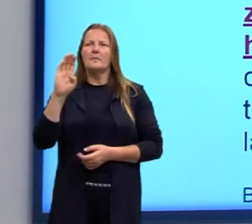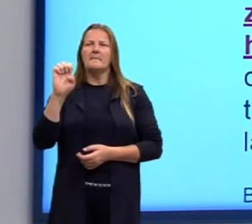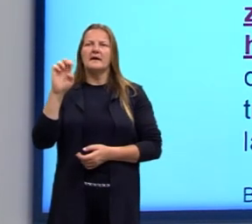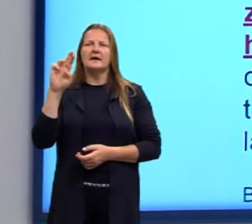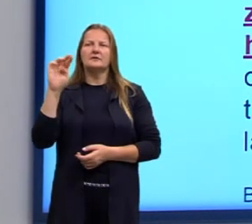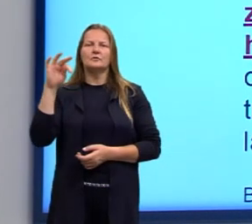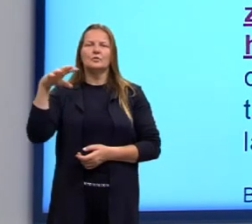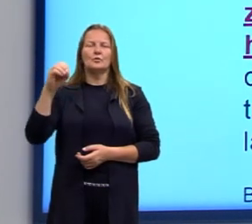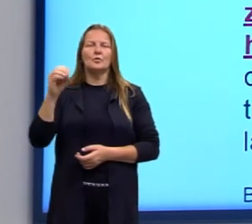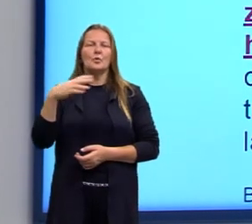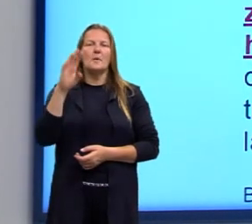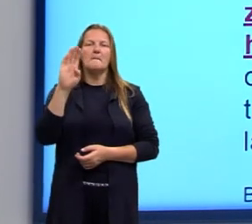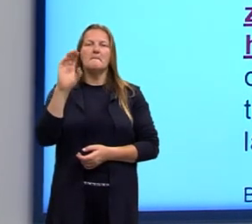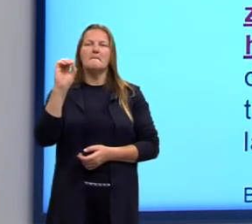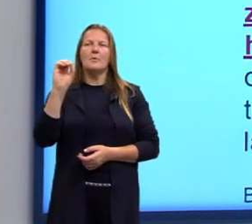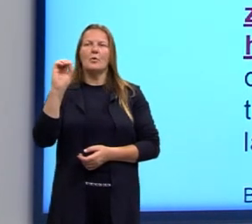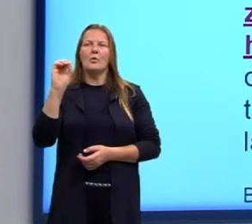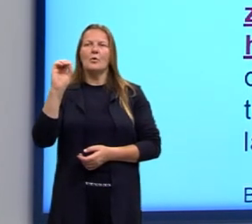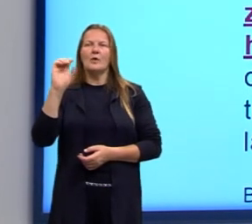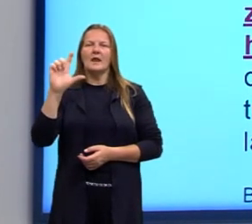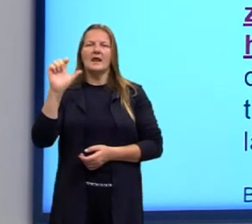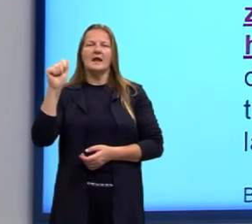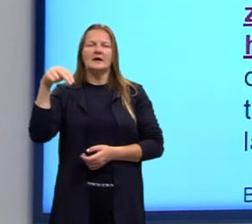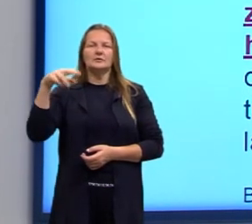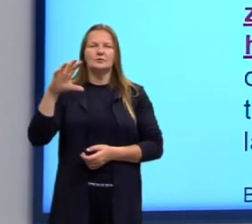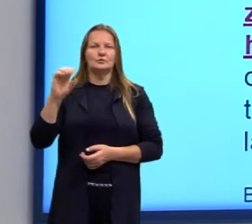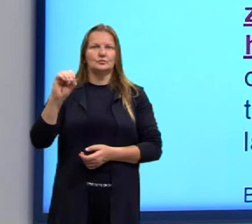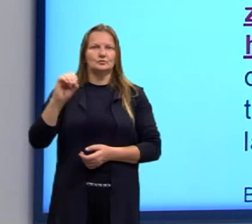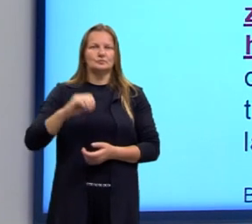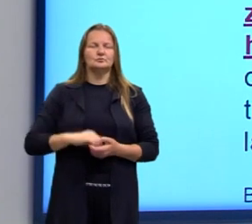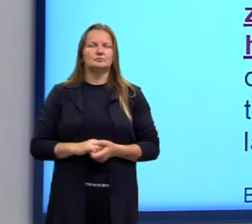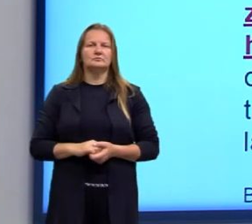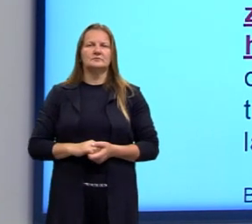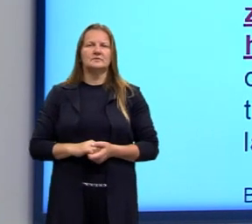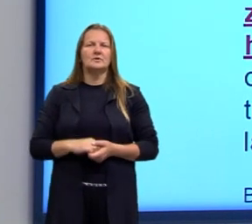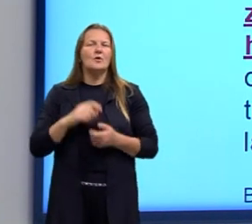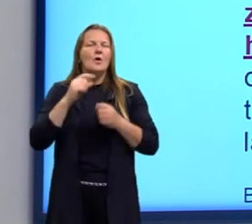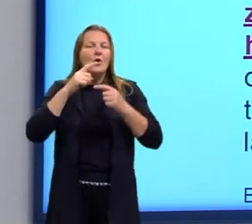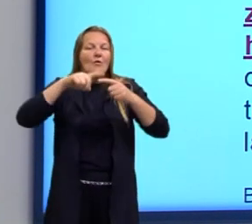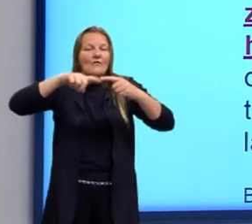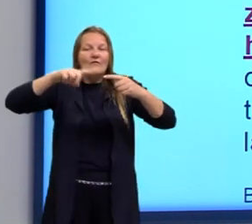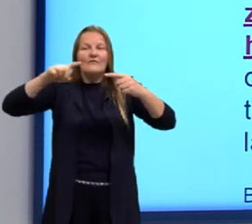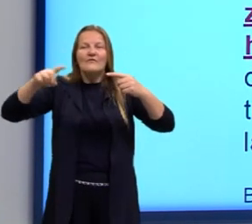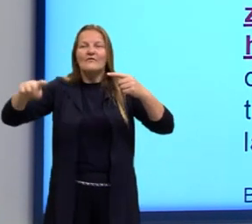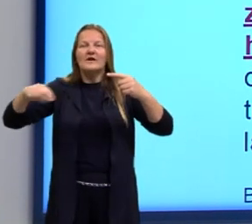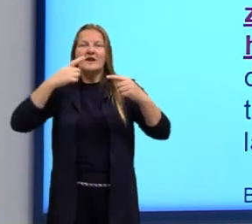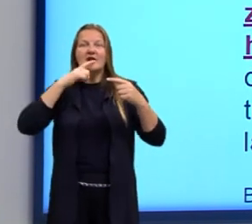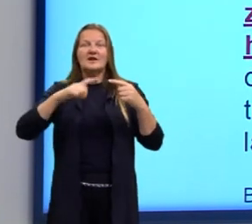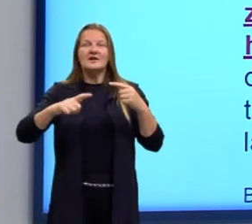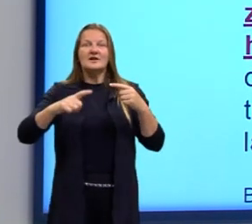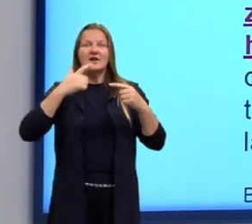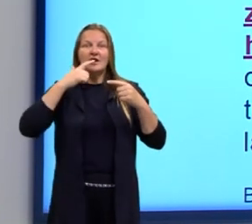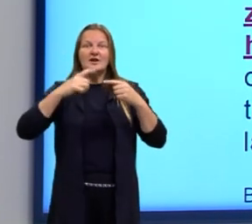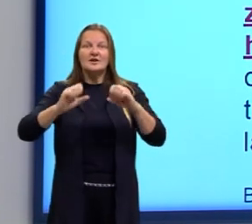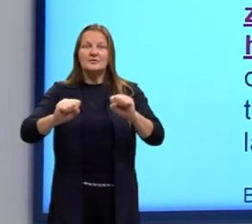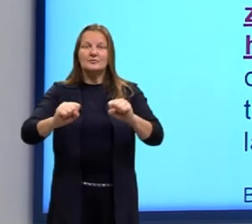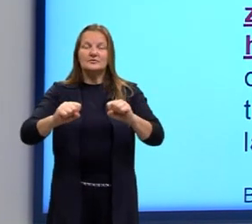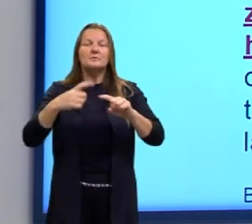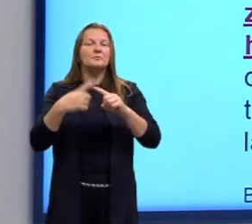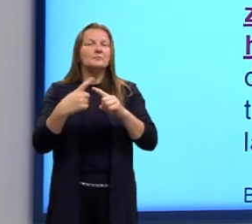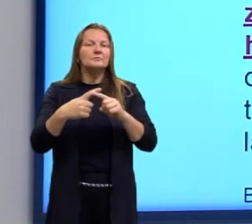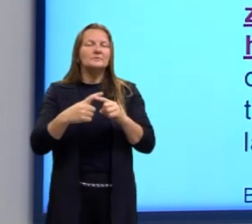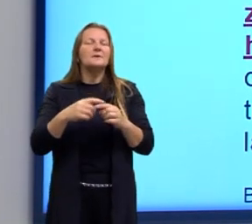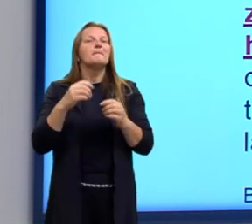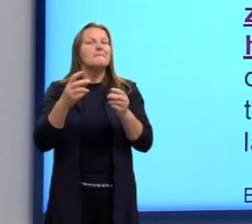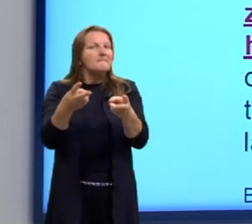da variedade linguística. Lembra que nós conversamos sobre a variedade linguística, que pode